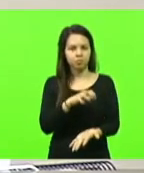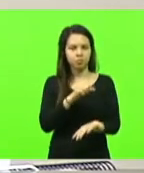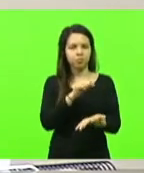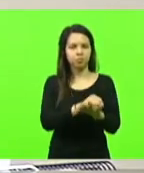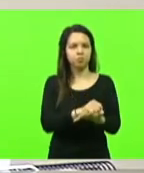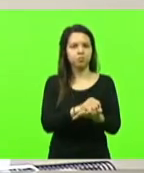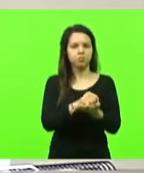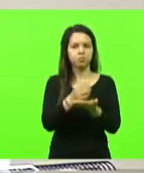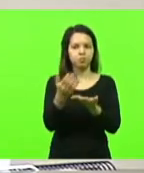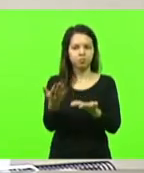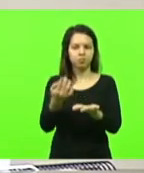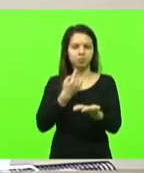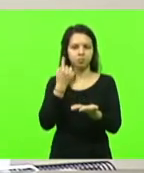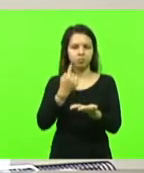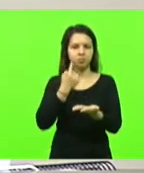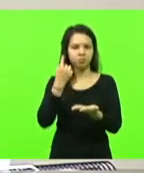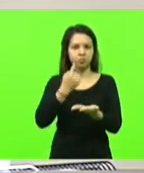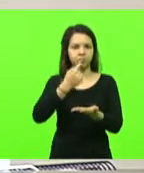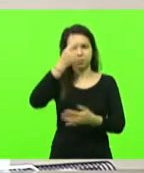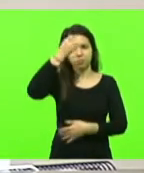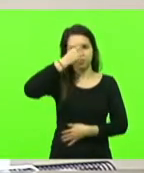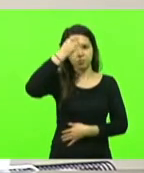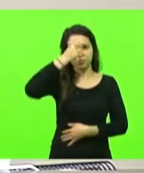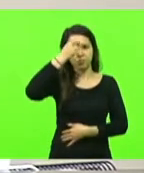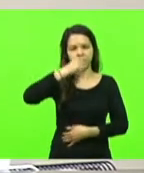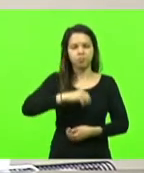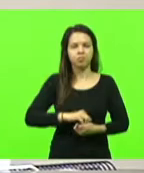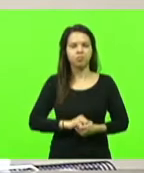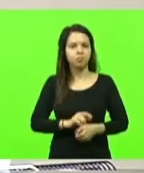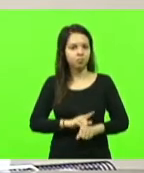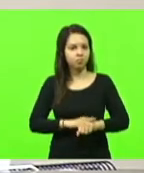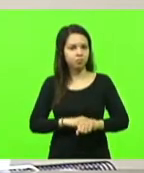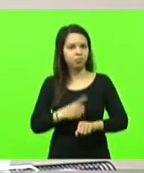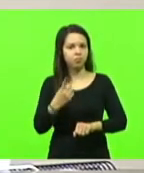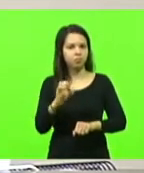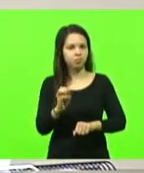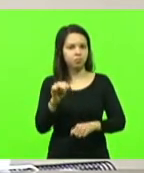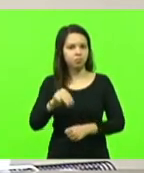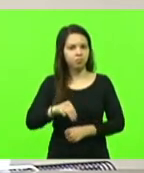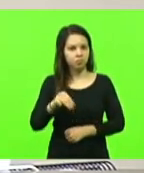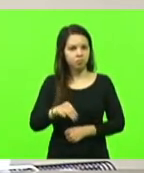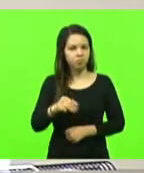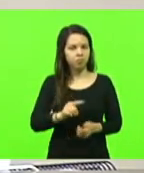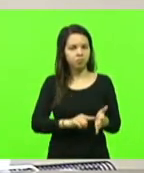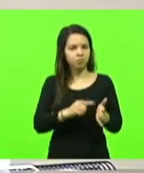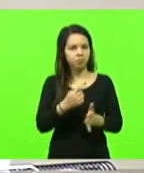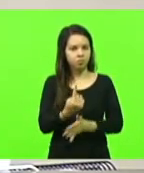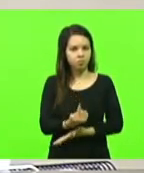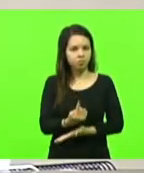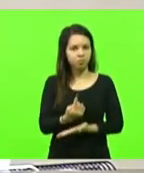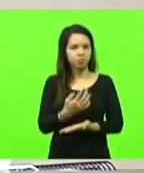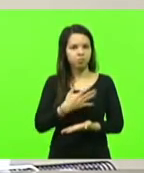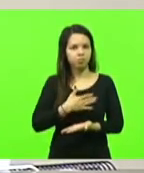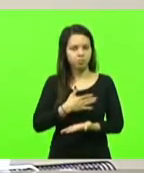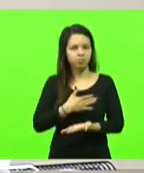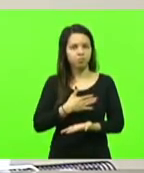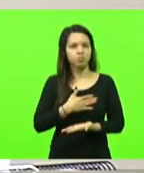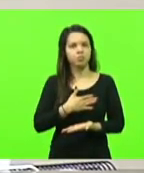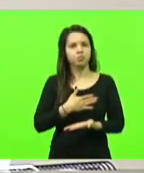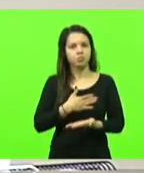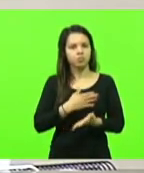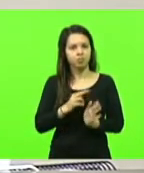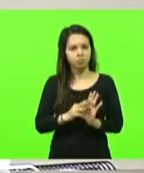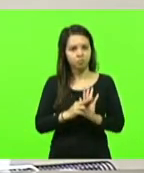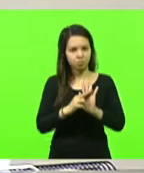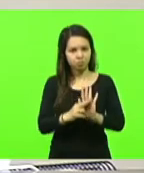é o deputado Maurício Cudillac. Vossa Excelência, será dez minutos. Mas, primeiro, Maurício, em meu nome, em seu nome, também quero